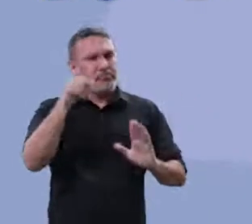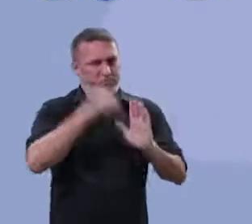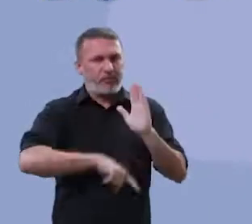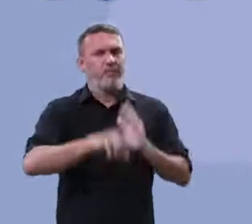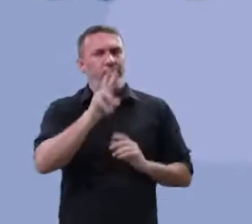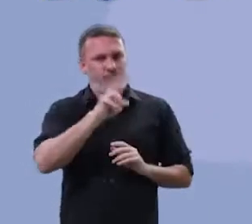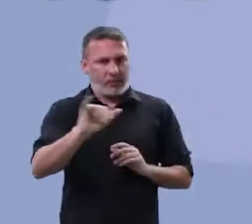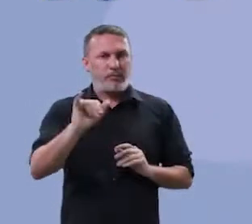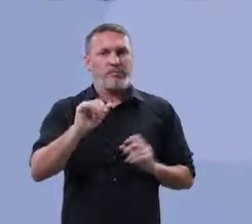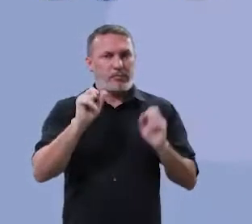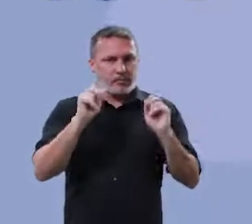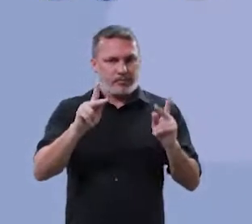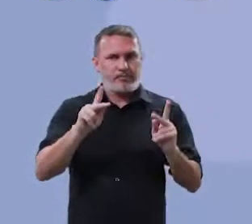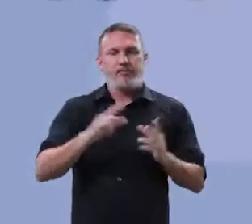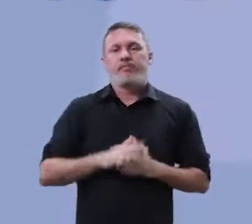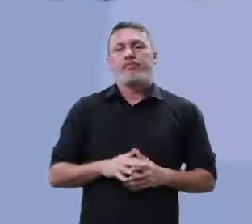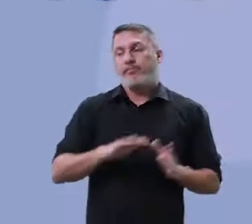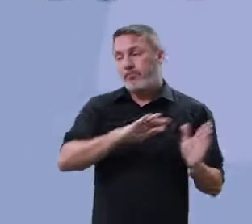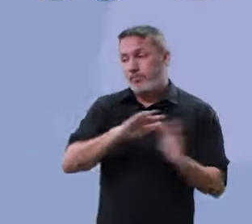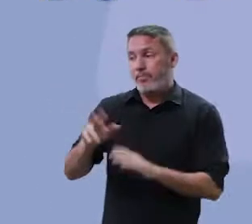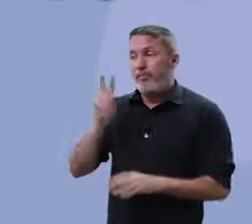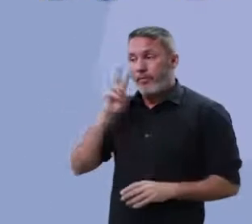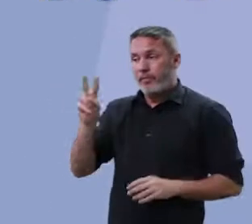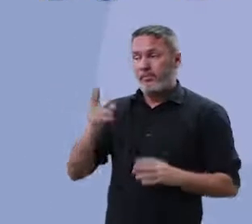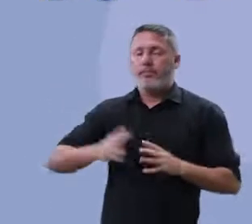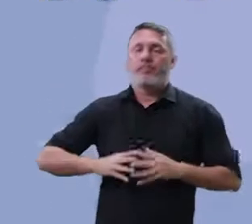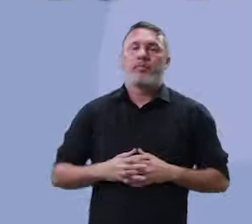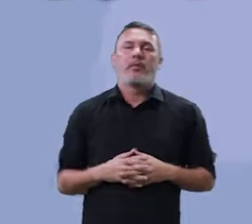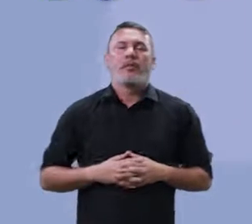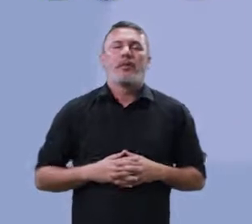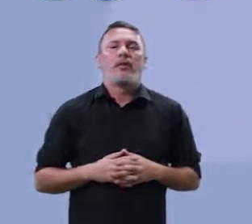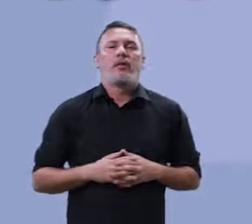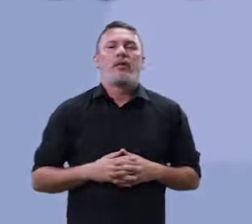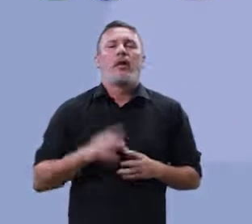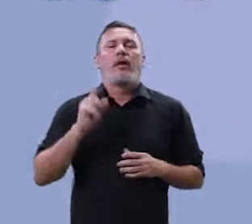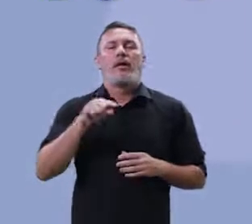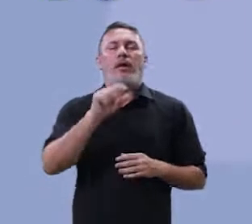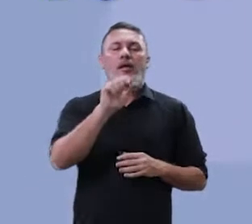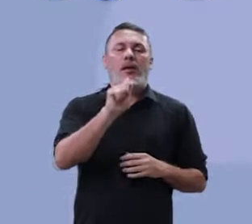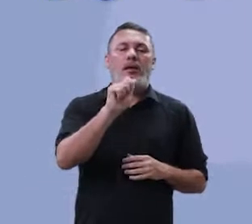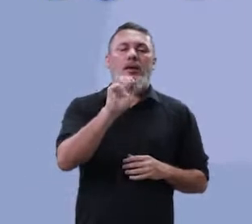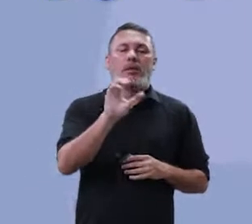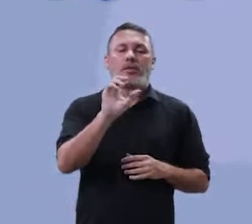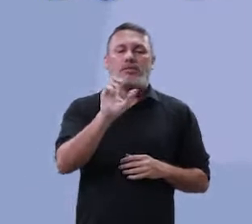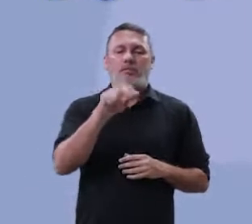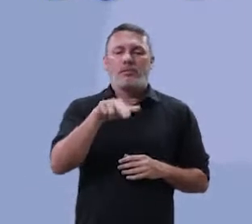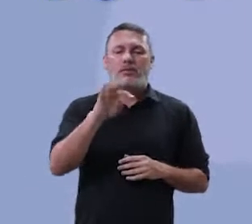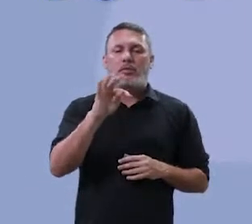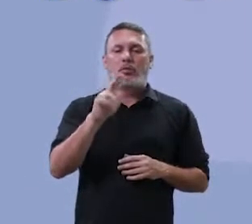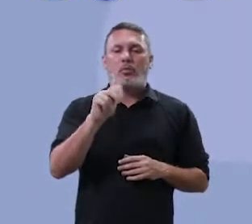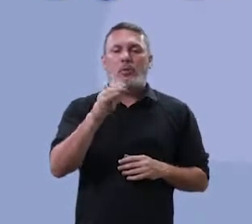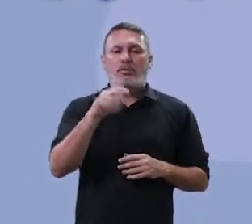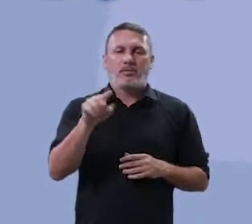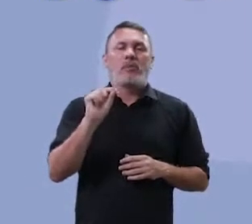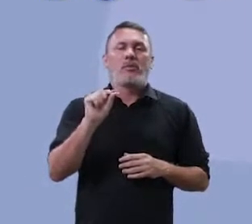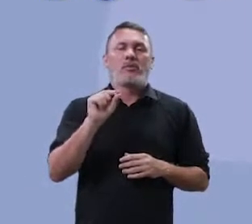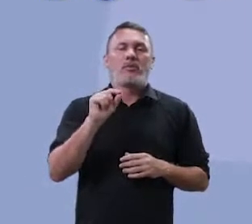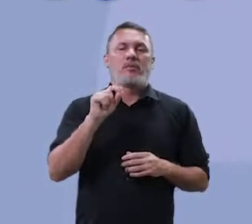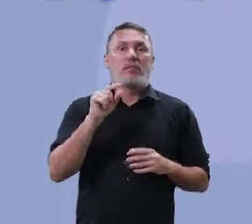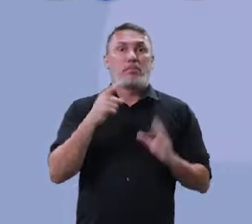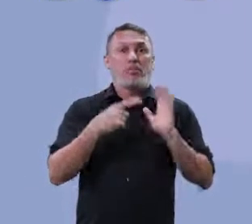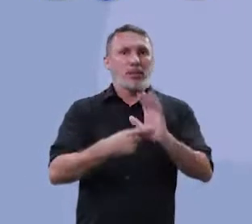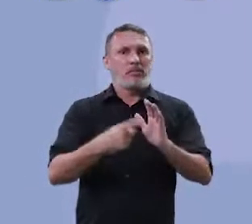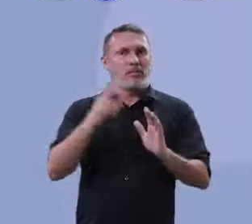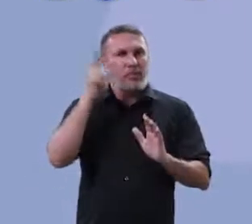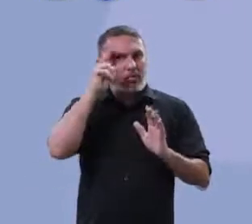Escolha vocabular. Beleza? Olha esse aqui. A questão da acentuação. Nós temos as regras. Nós vamos mostrar para você como que